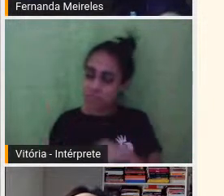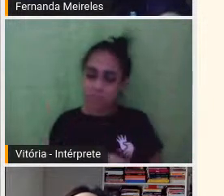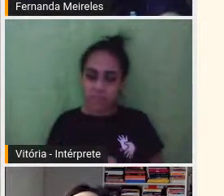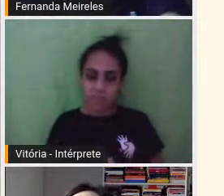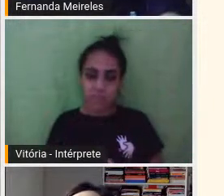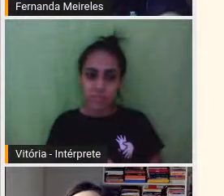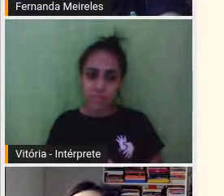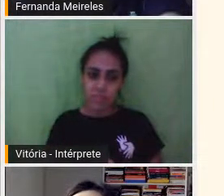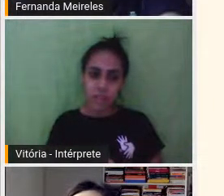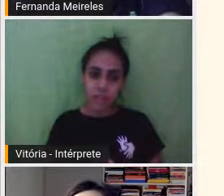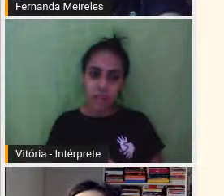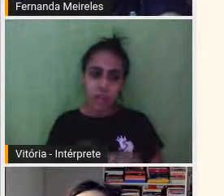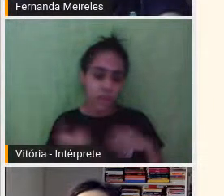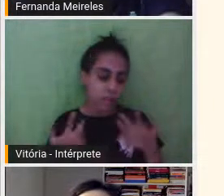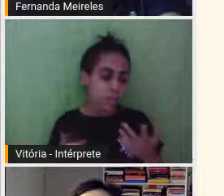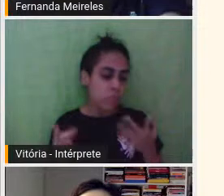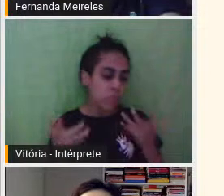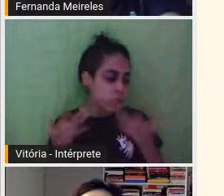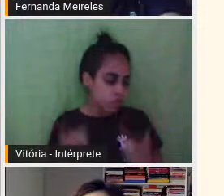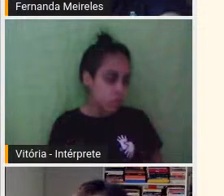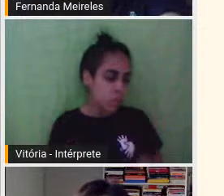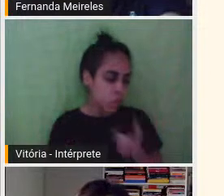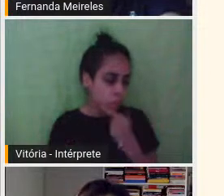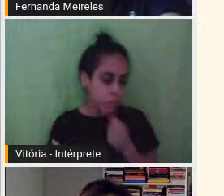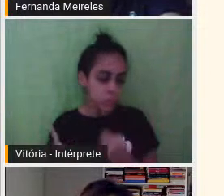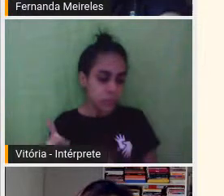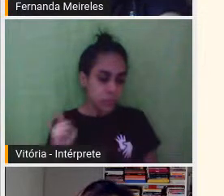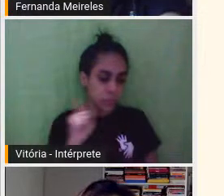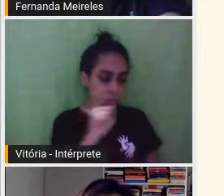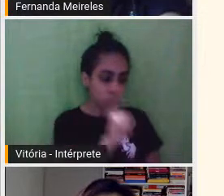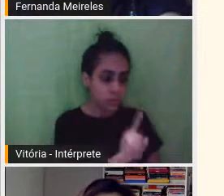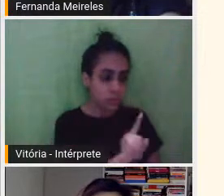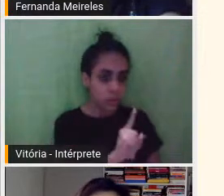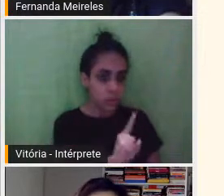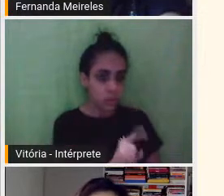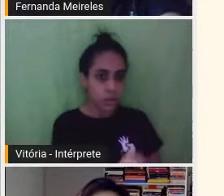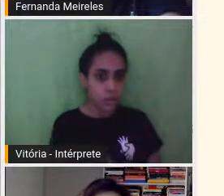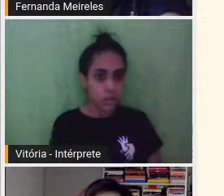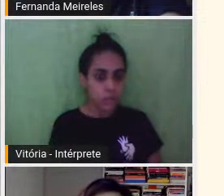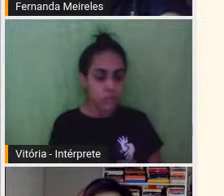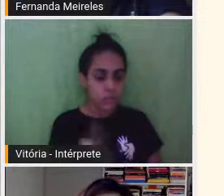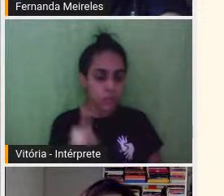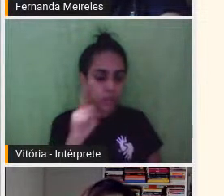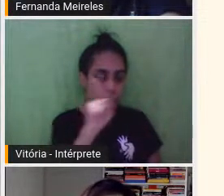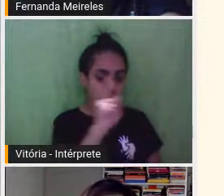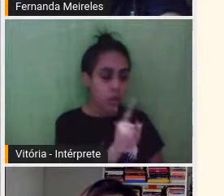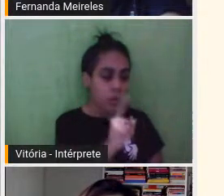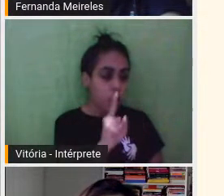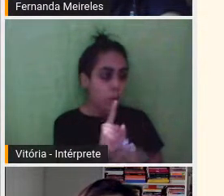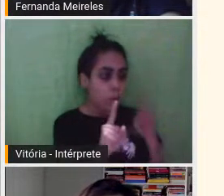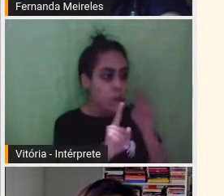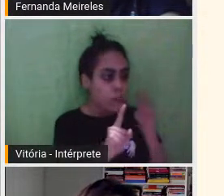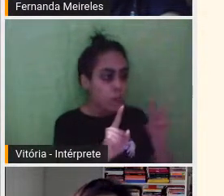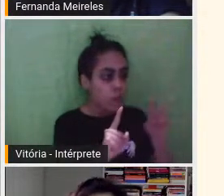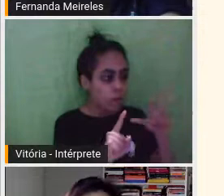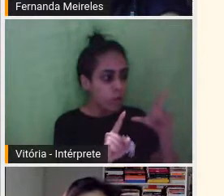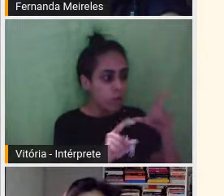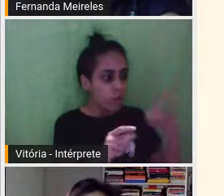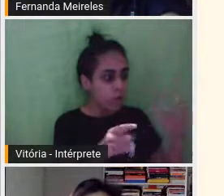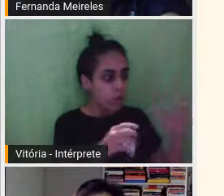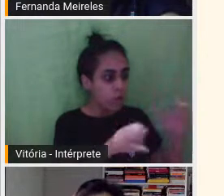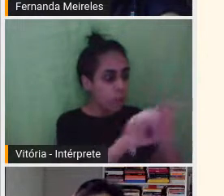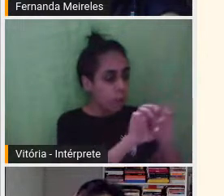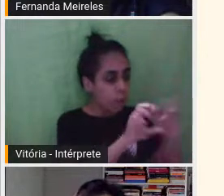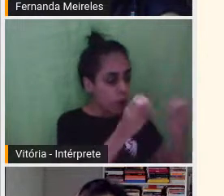E aí ele disse que foi, mas só estava o Domênico Starnoni. Ele viu que tinha uma luzinha acesa lá em um dos quartos da